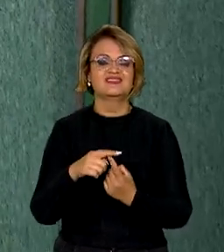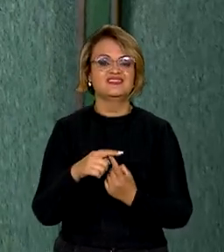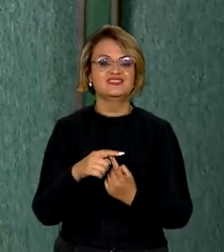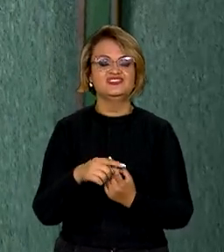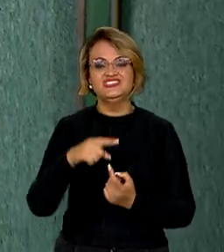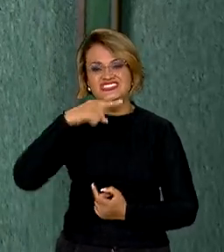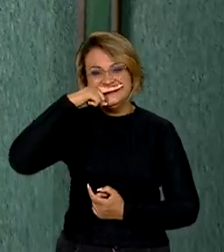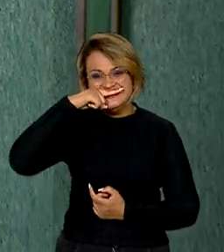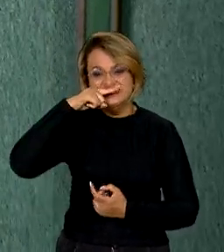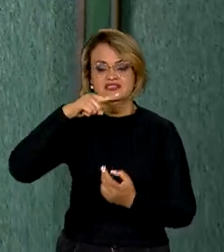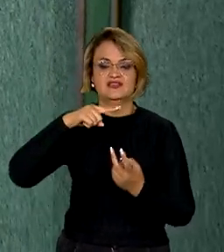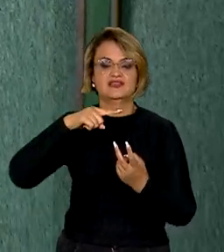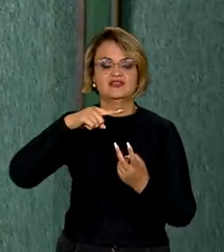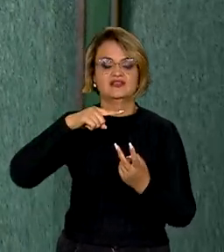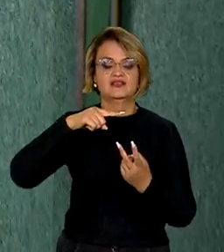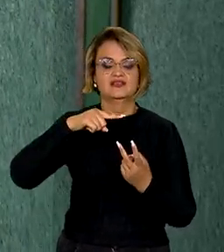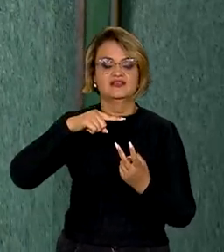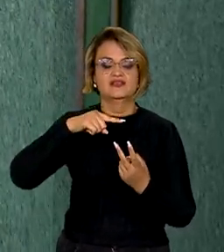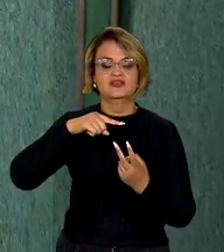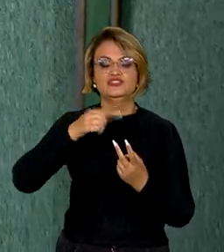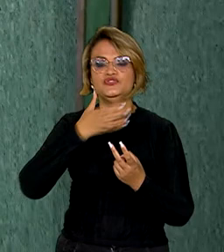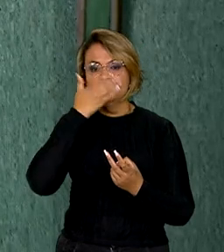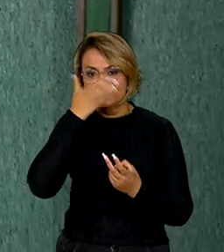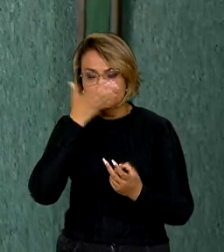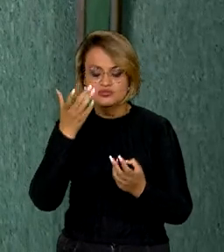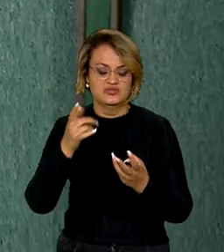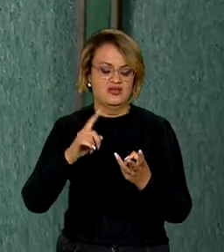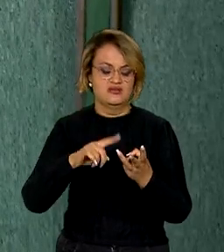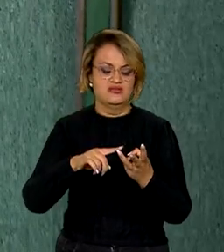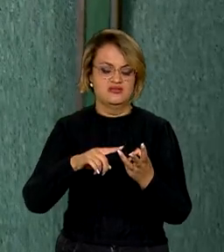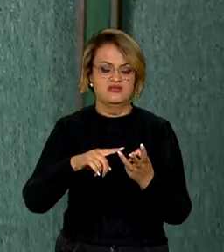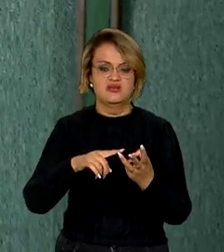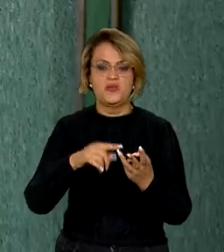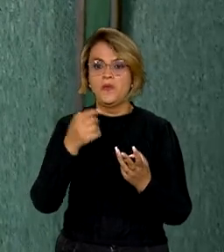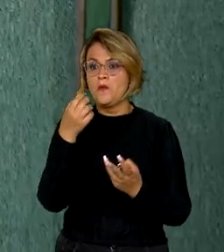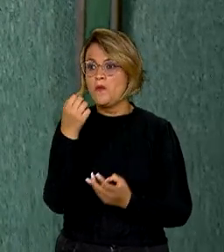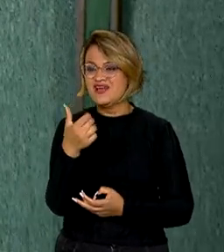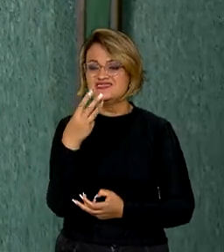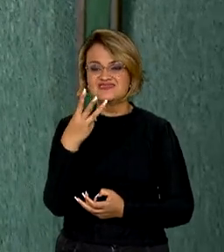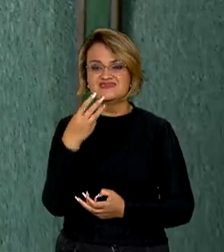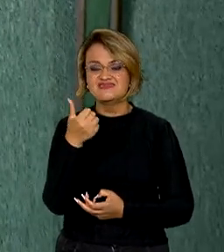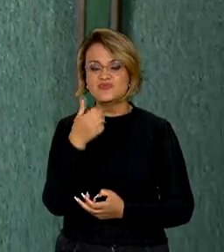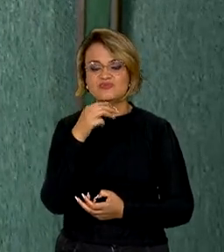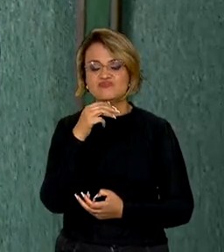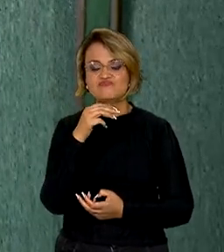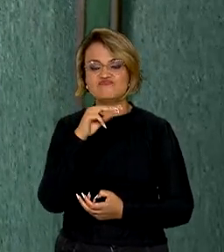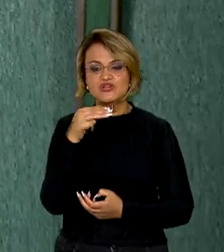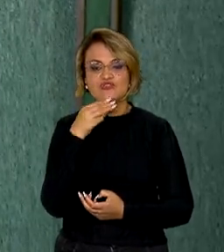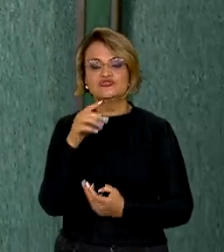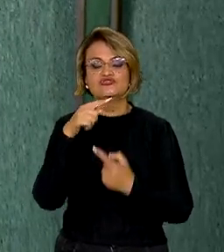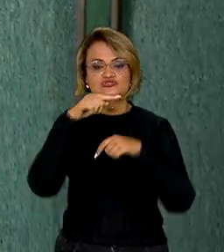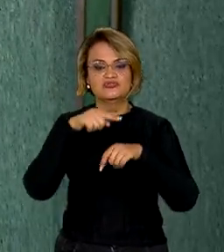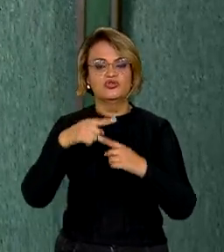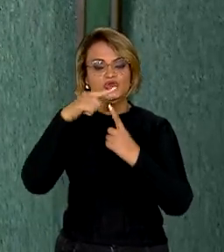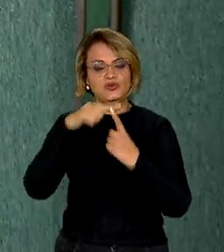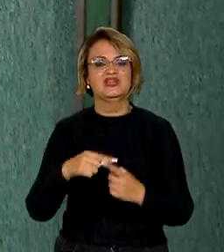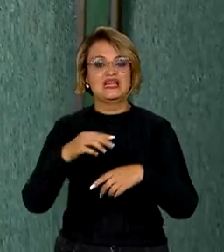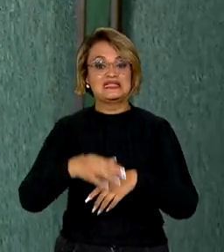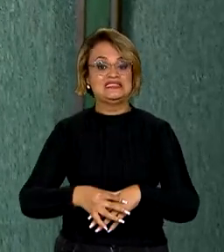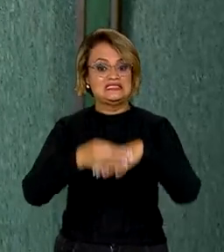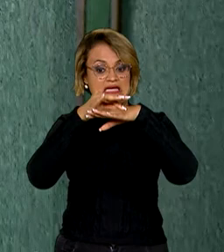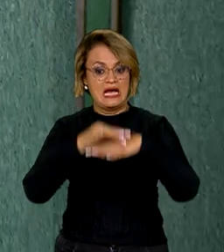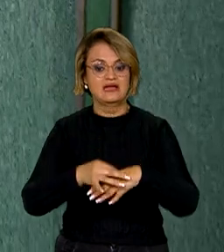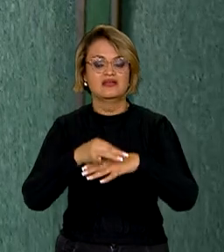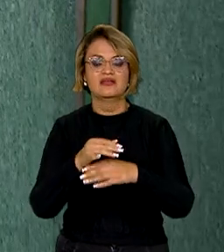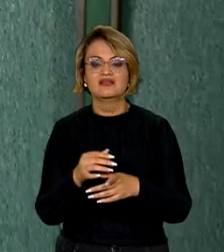mais 44 milhões de toneladas de frutas, são mais 30, quase 31 milhões de toneladas de carnes. Só